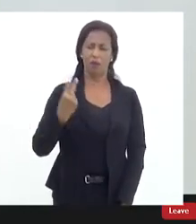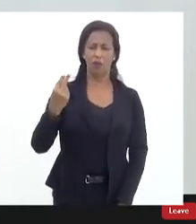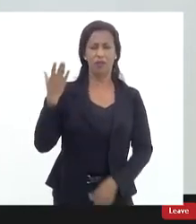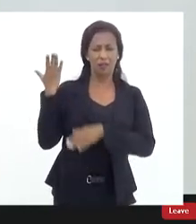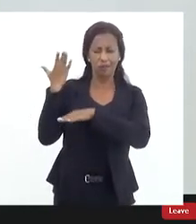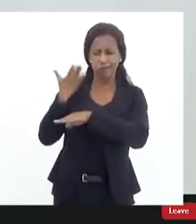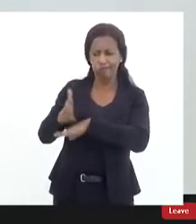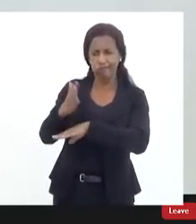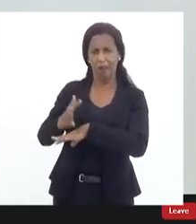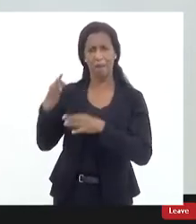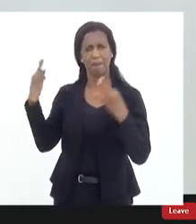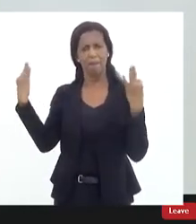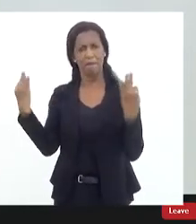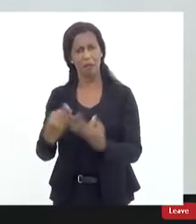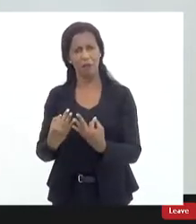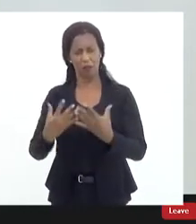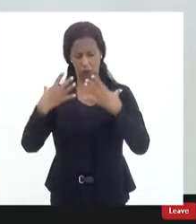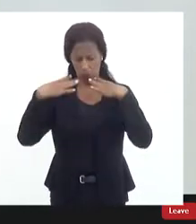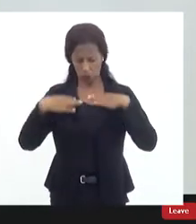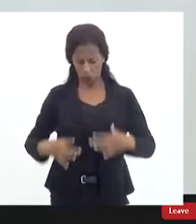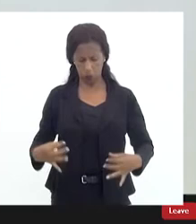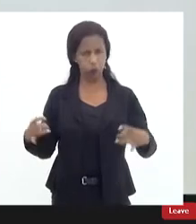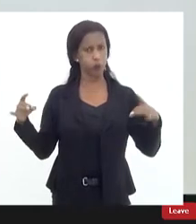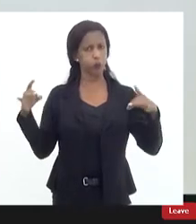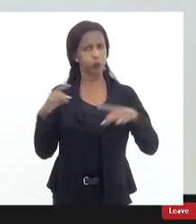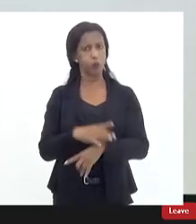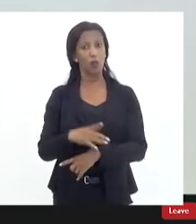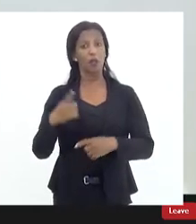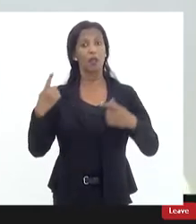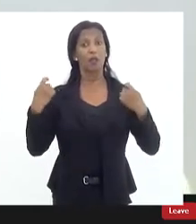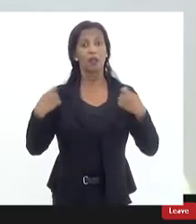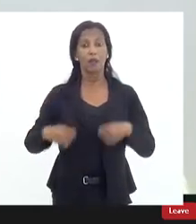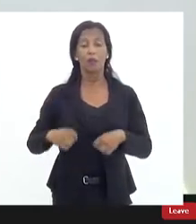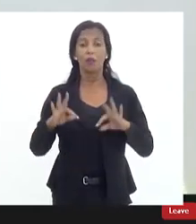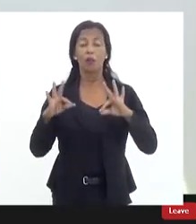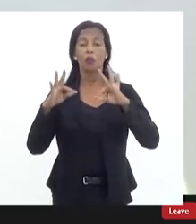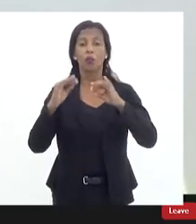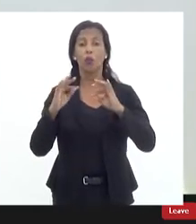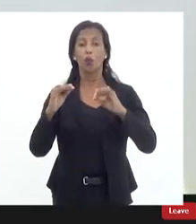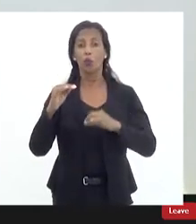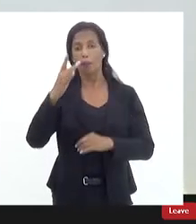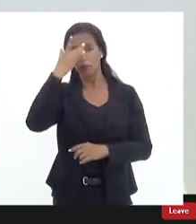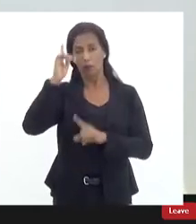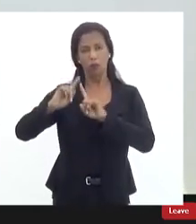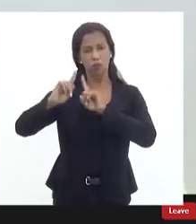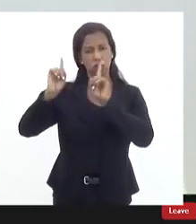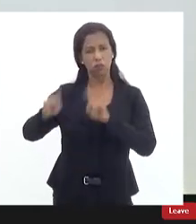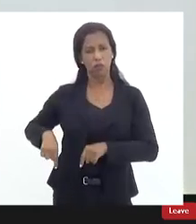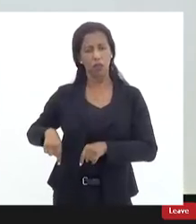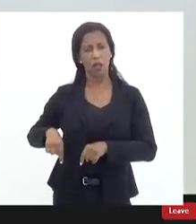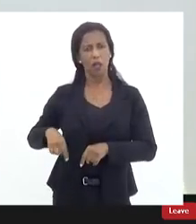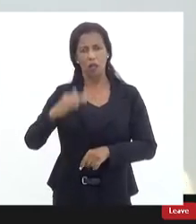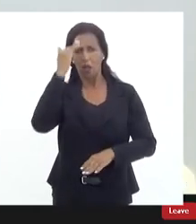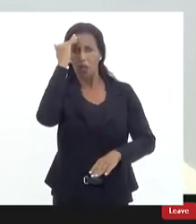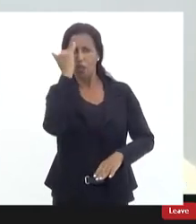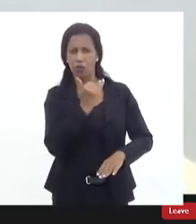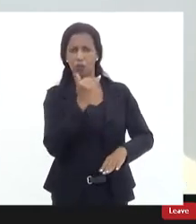treinados bem equipados e que necessariamente como toda e todo servidor público respeite a Constituição